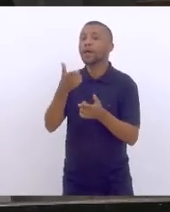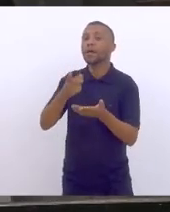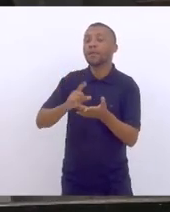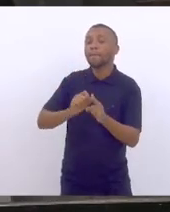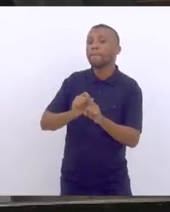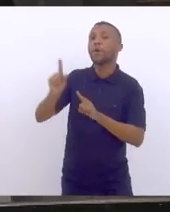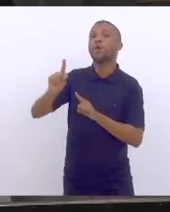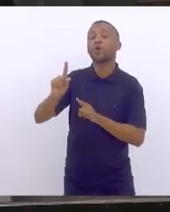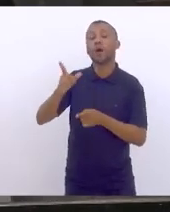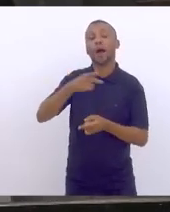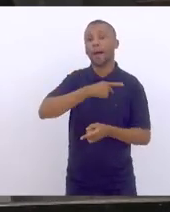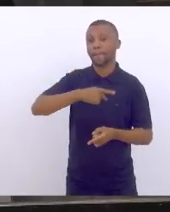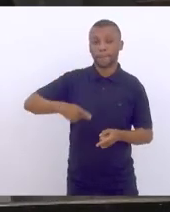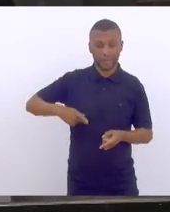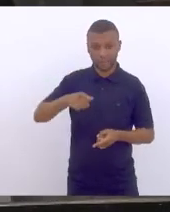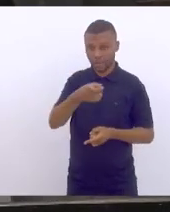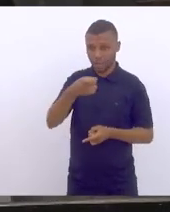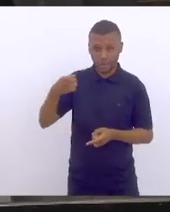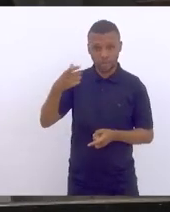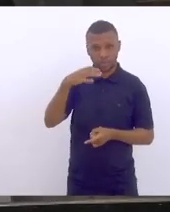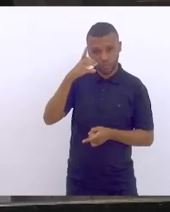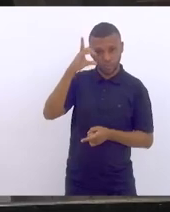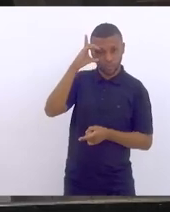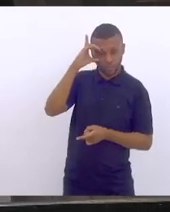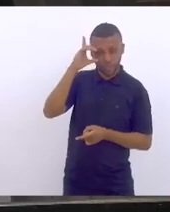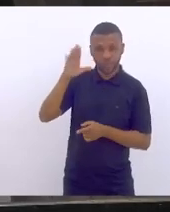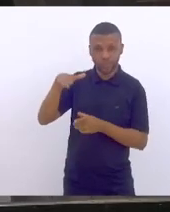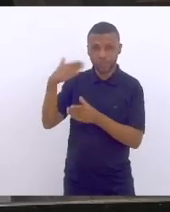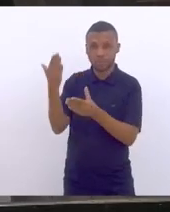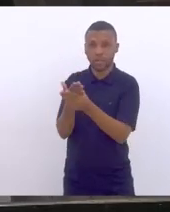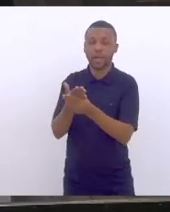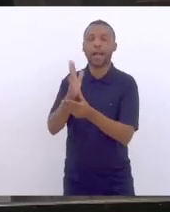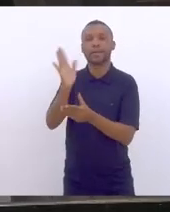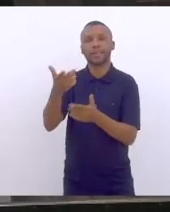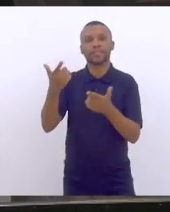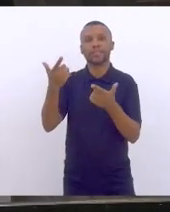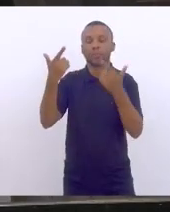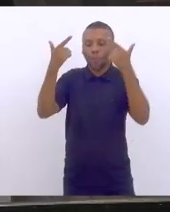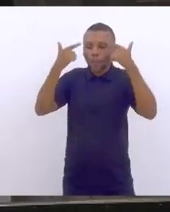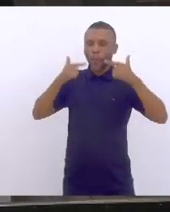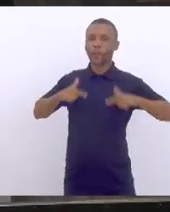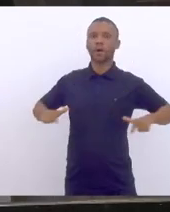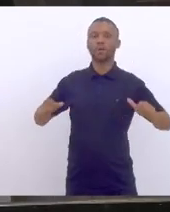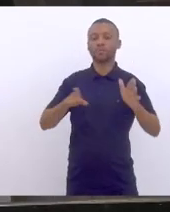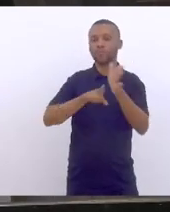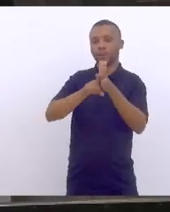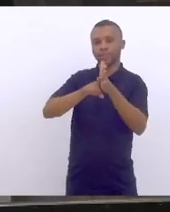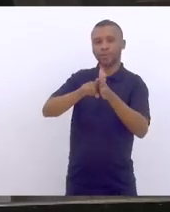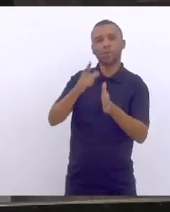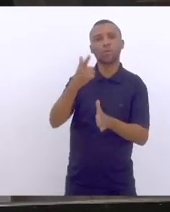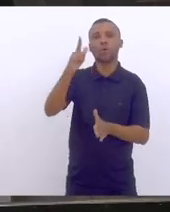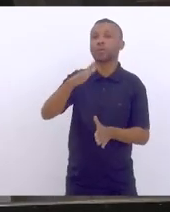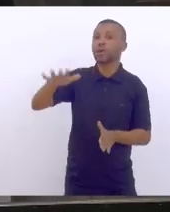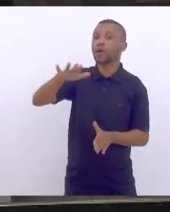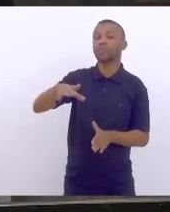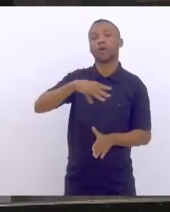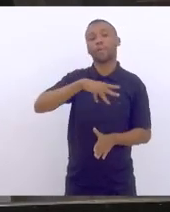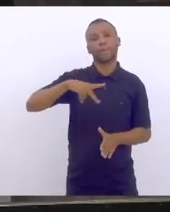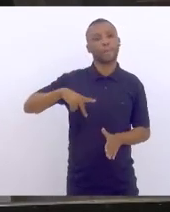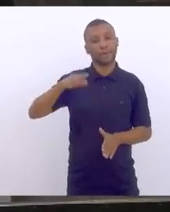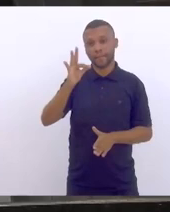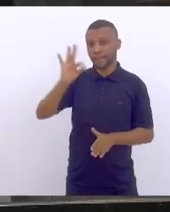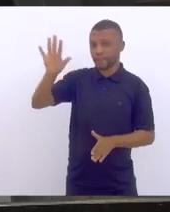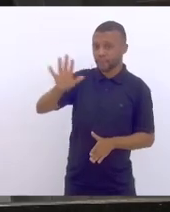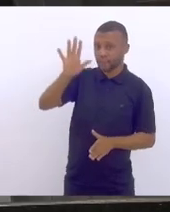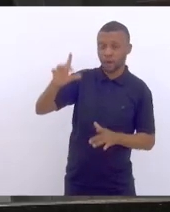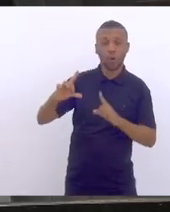Dilma Rousseff naquele processo. Na verdade, ela já tinha sido isentada de outra investigação no âmbito do Ministério Público Federal em Brasília,